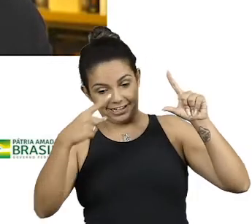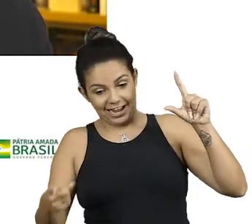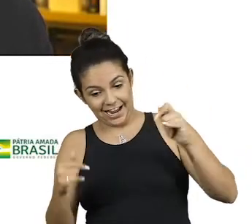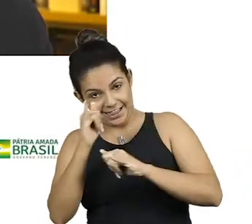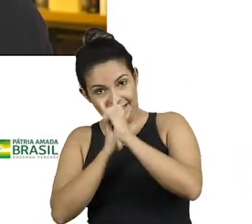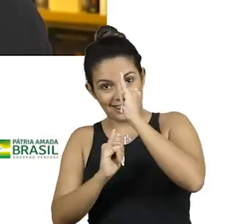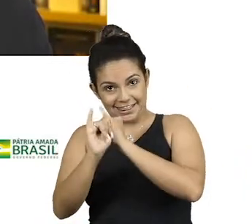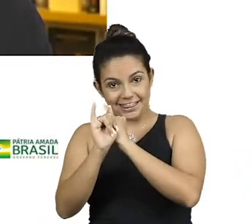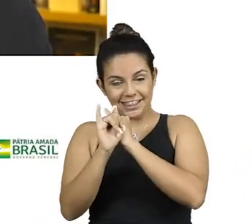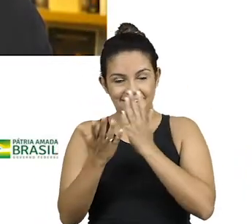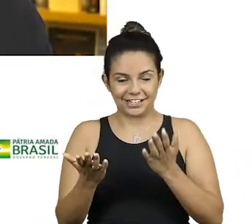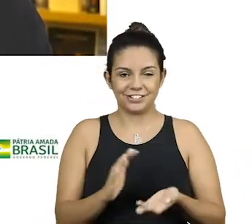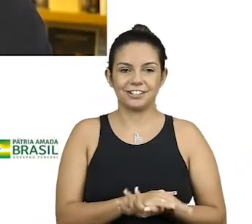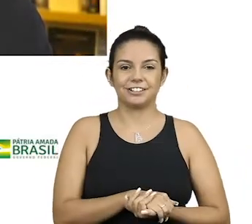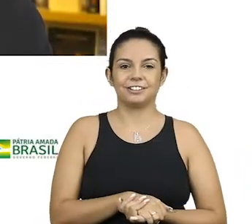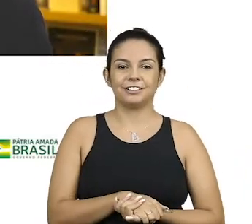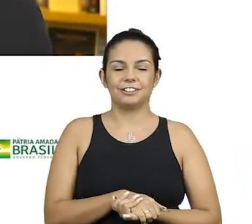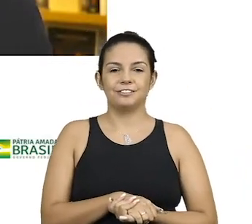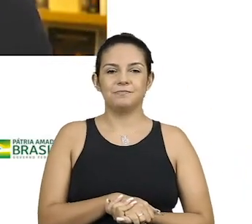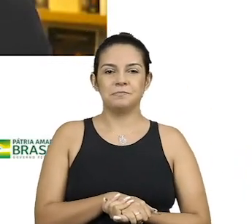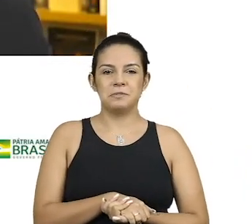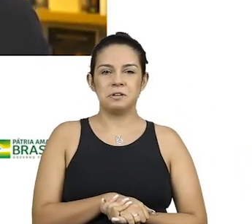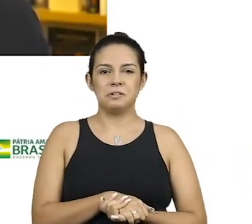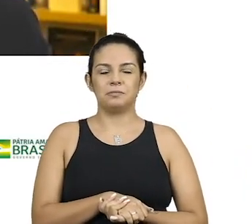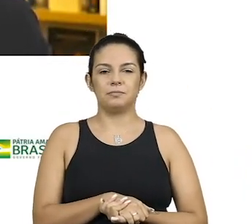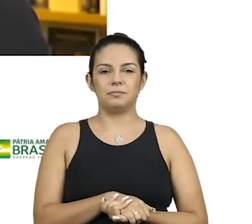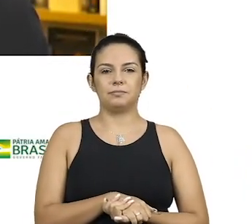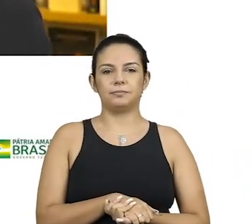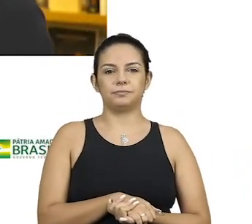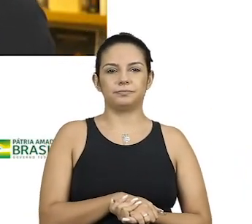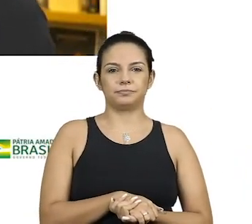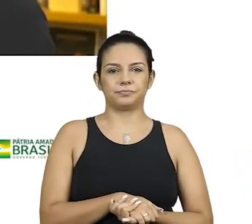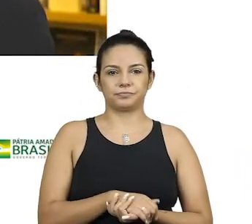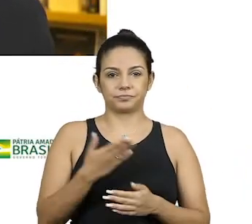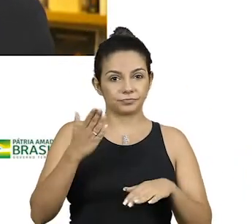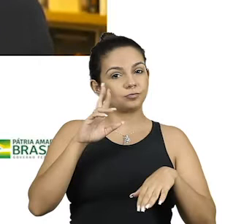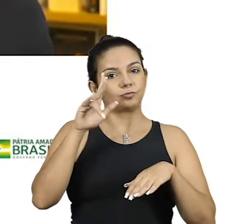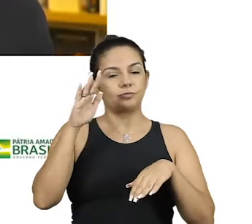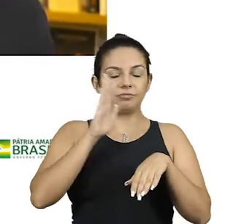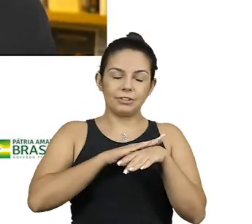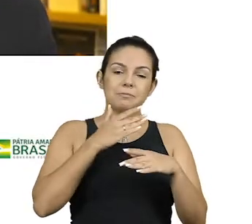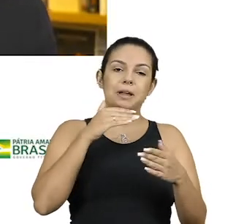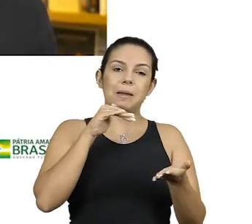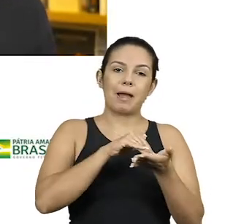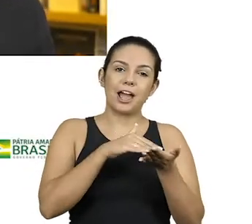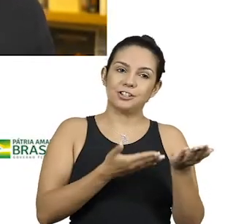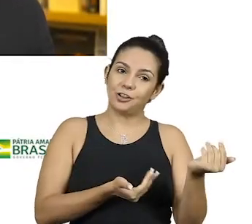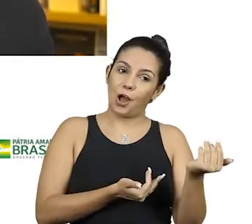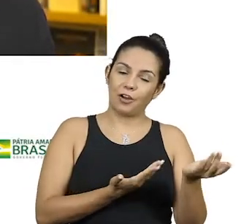vai chamar a internet para a televisão, ou, eventualmente, até uma irmã mais nova, não sei.